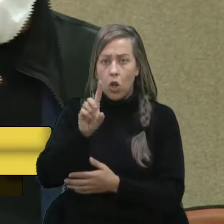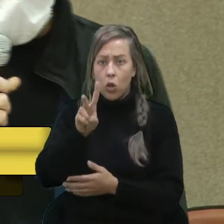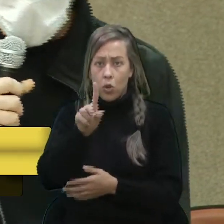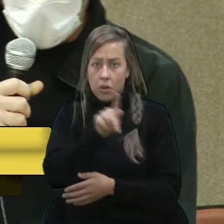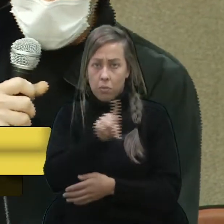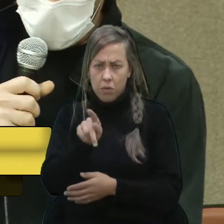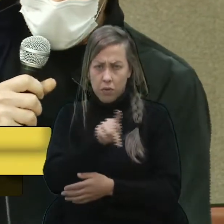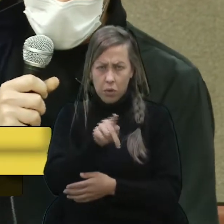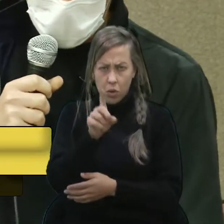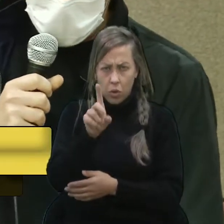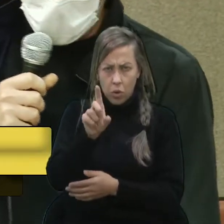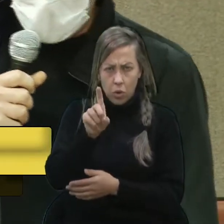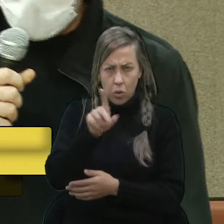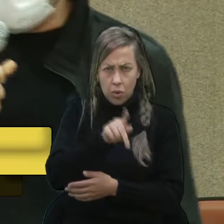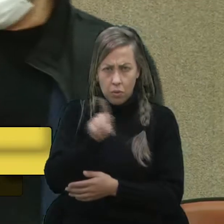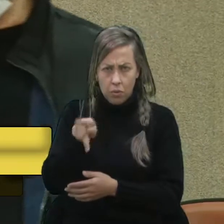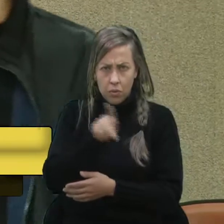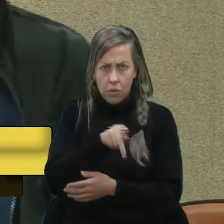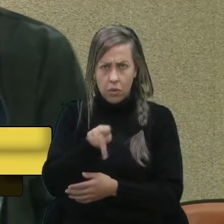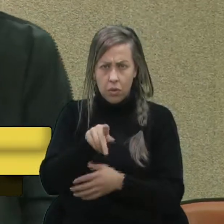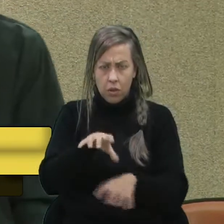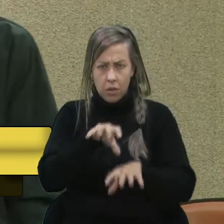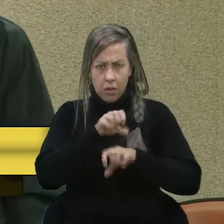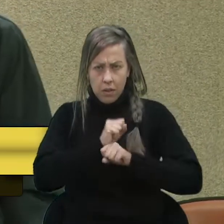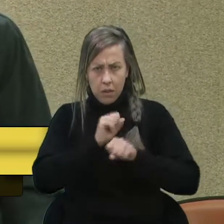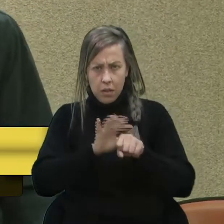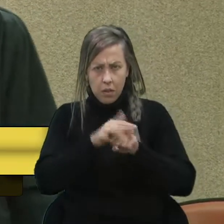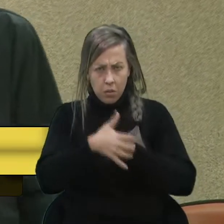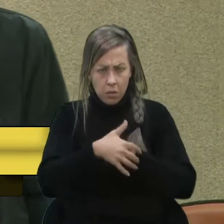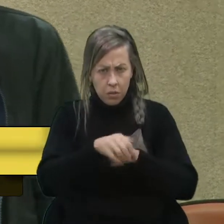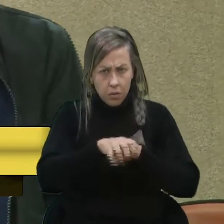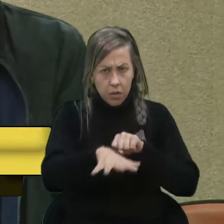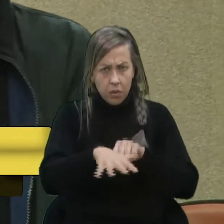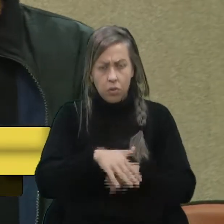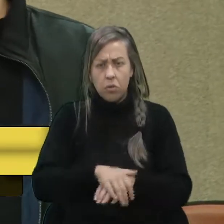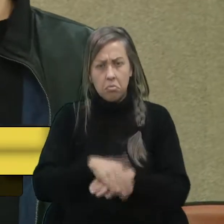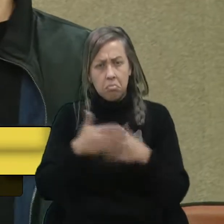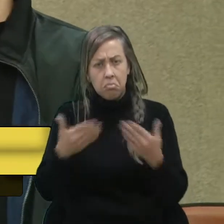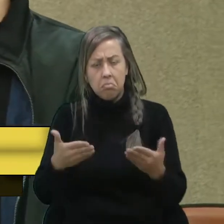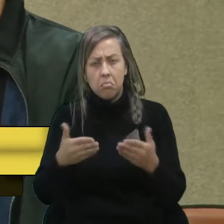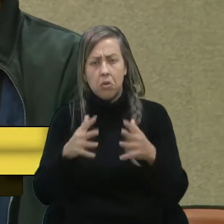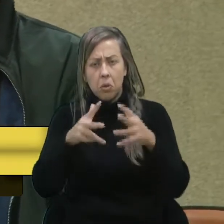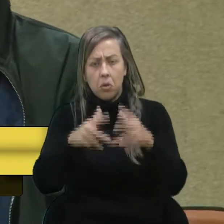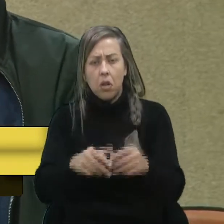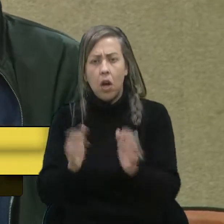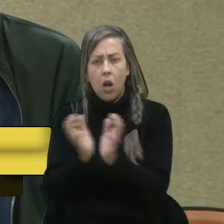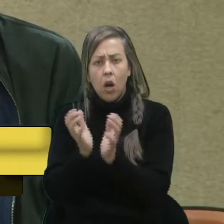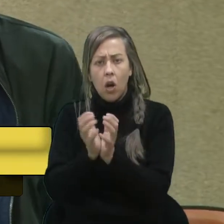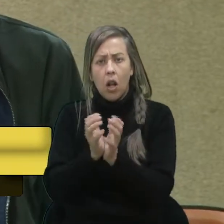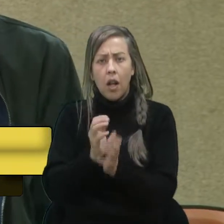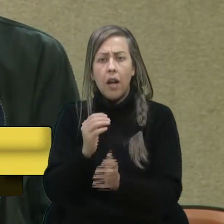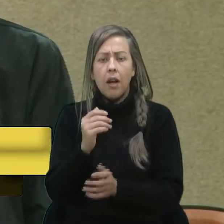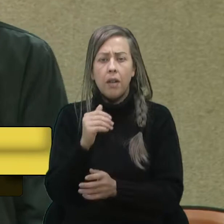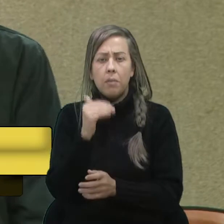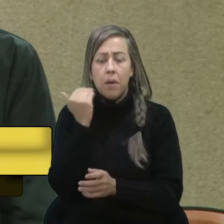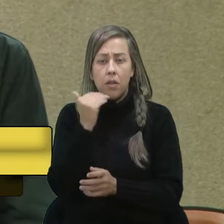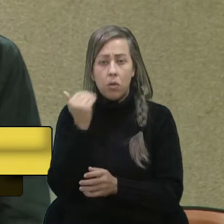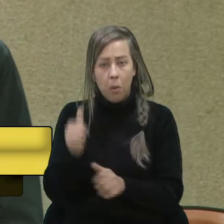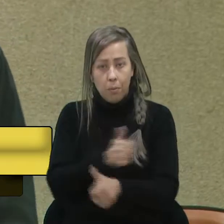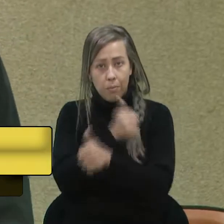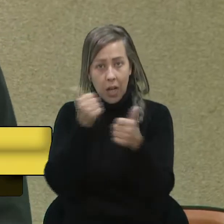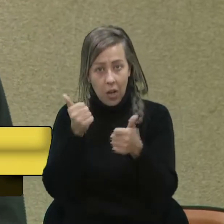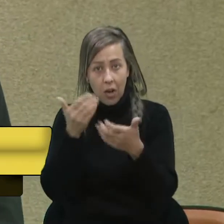me corrija se eu estou errado, o vereador Lucas, que se contaminaram, então, tanto a eles como a nossa colega Marisol, desejo uma melhora